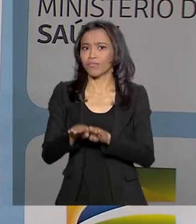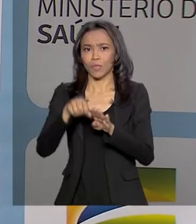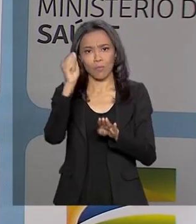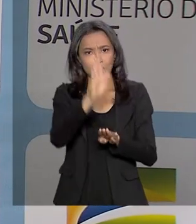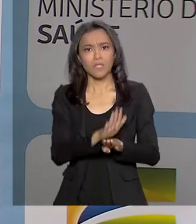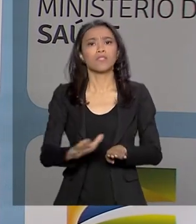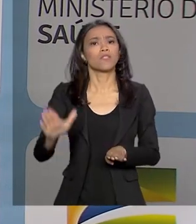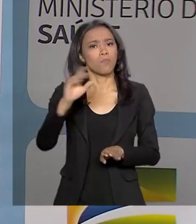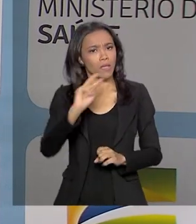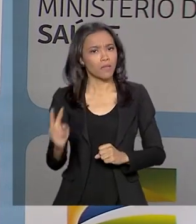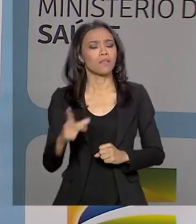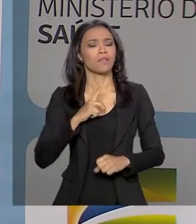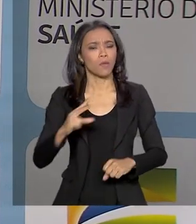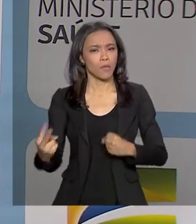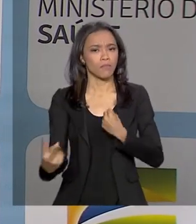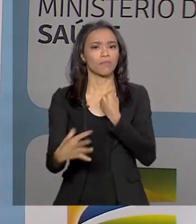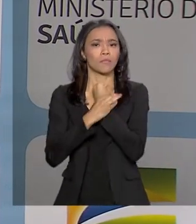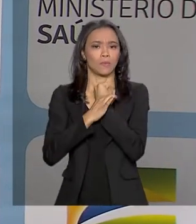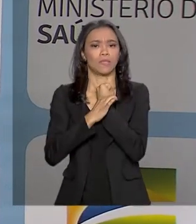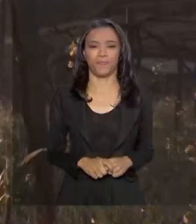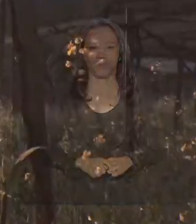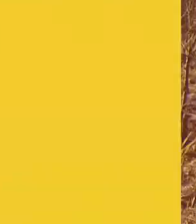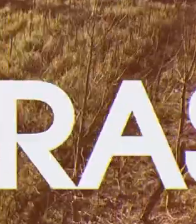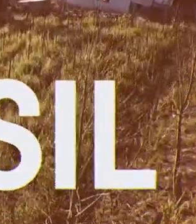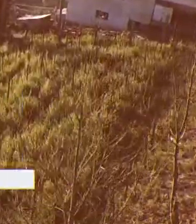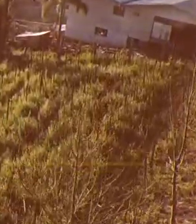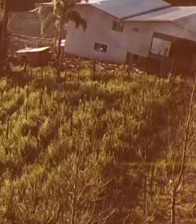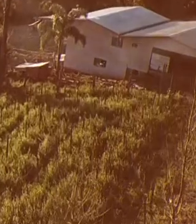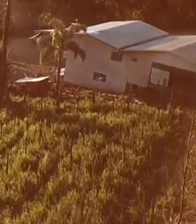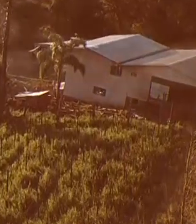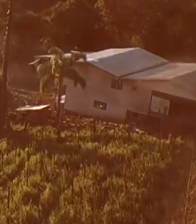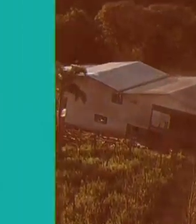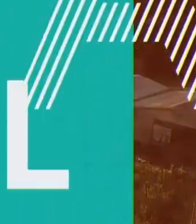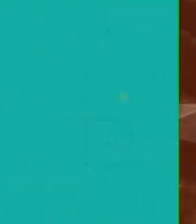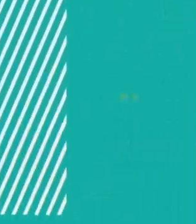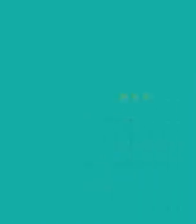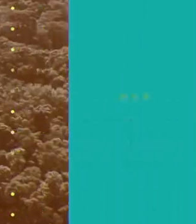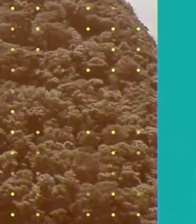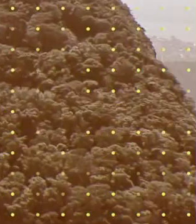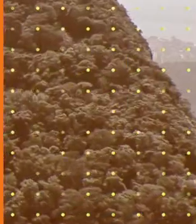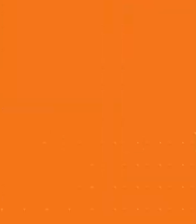gente tenha uma proteção efetiva contra o sarampo. Música